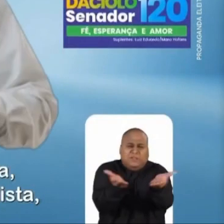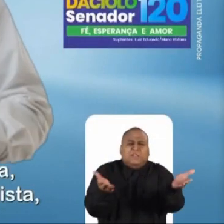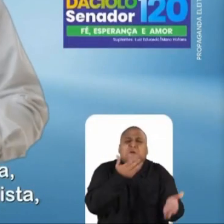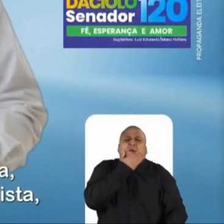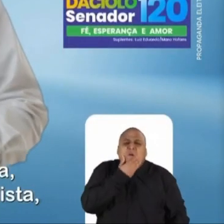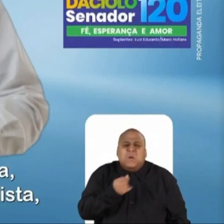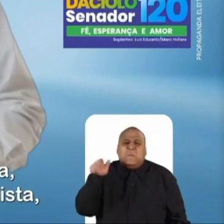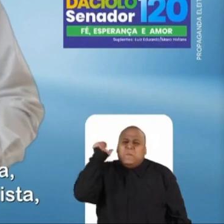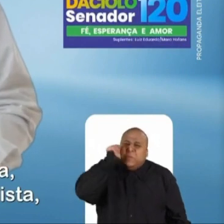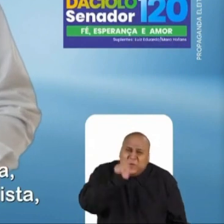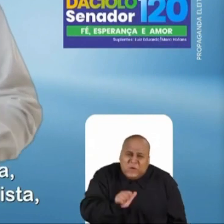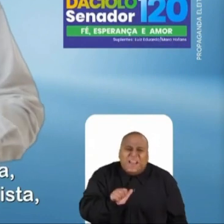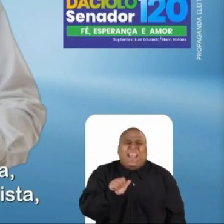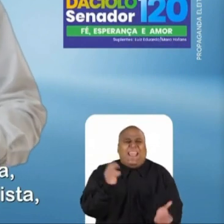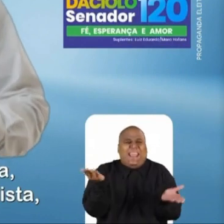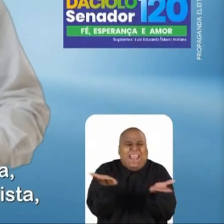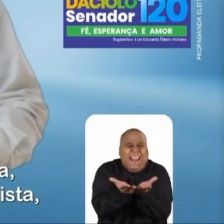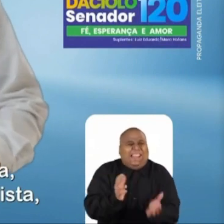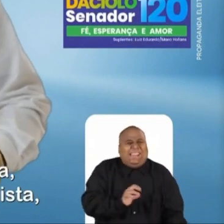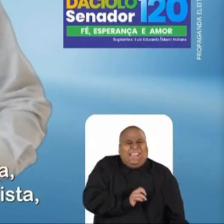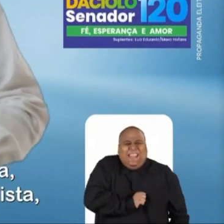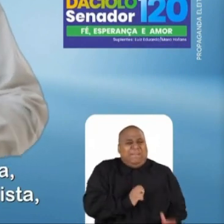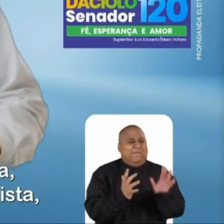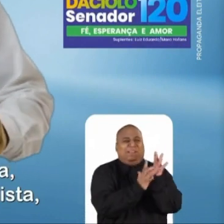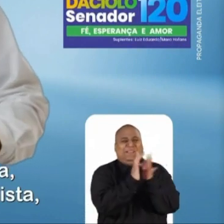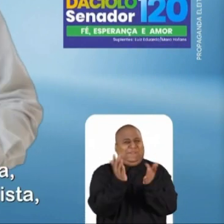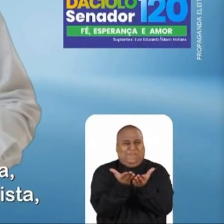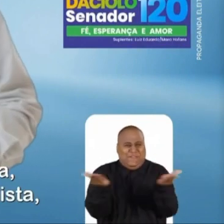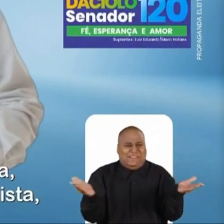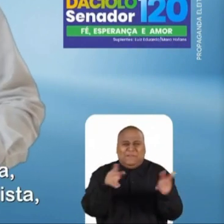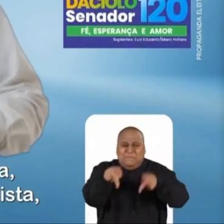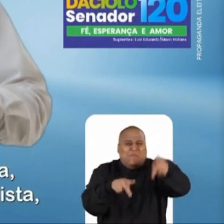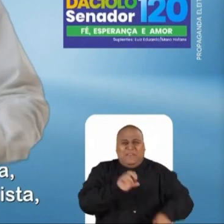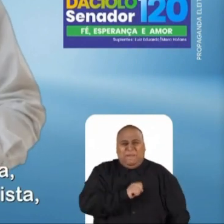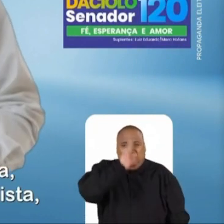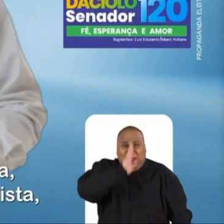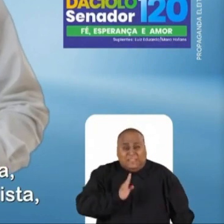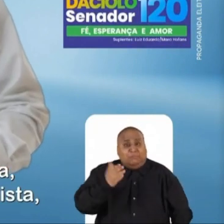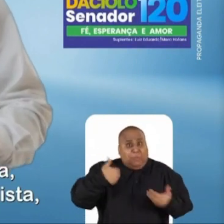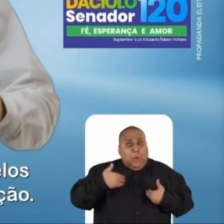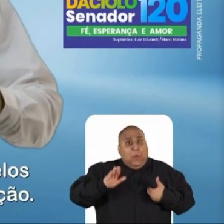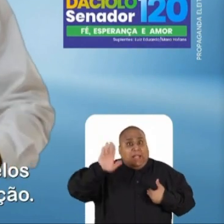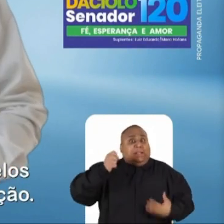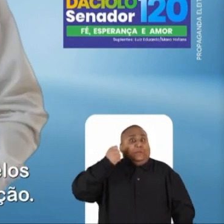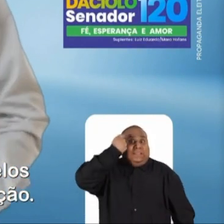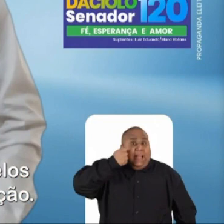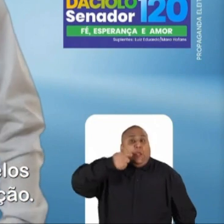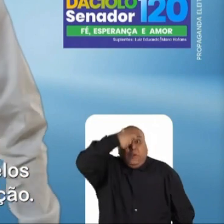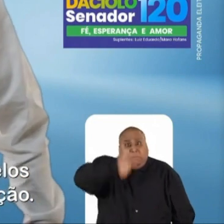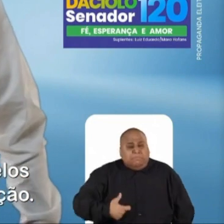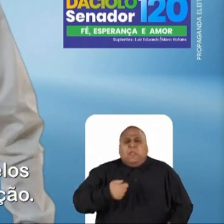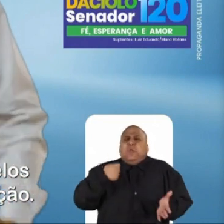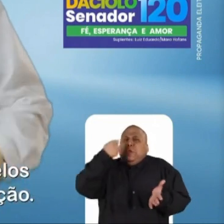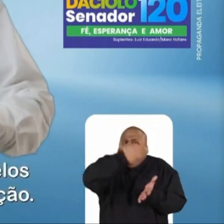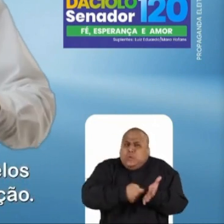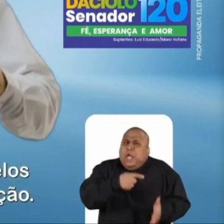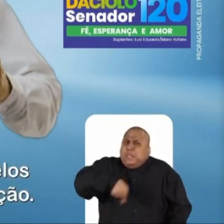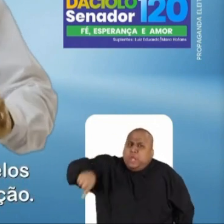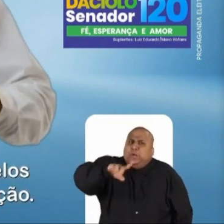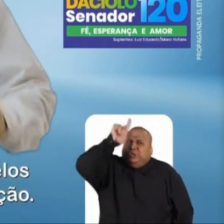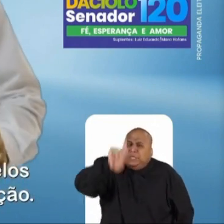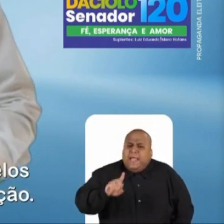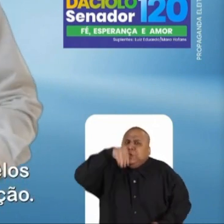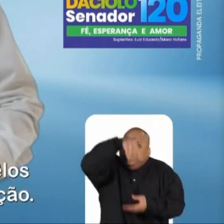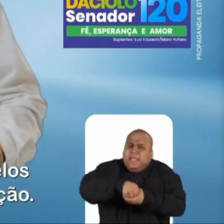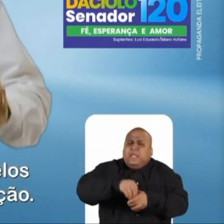Minha irmã, meu irmão, varão, varoa, povo adorador de Jesus, povo nacionalista. Sou candidato a senador. senador para lutar